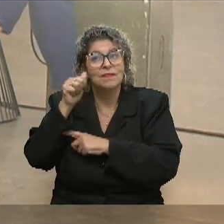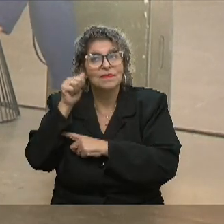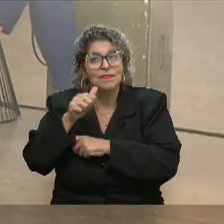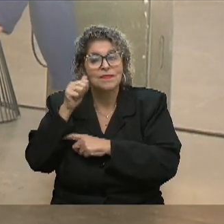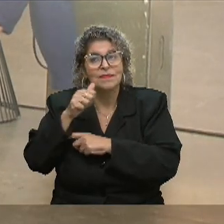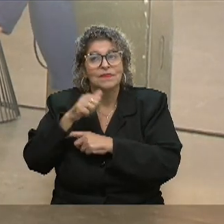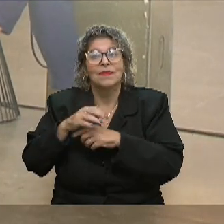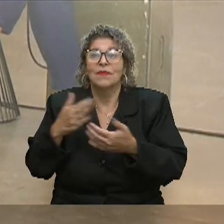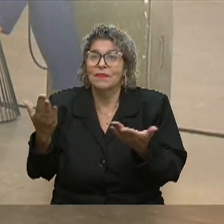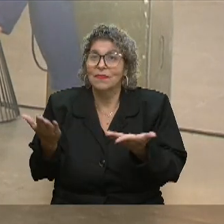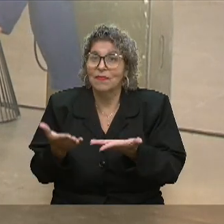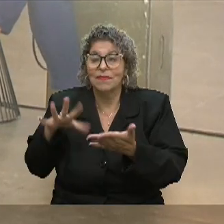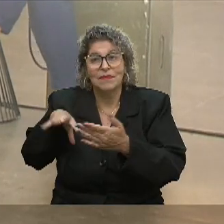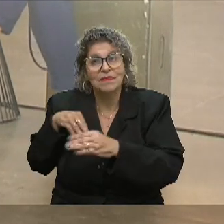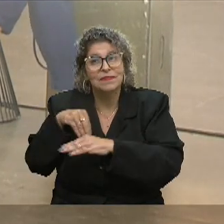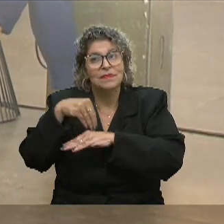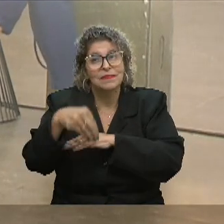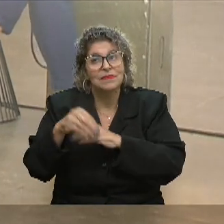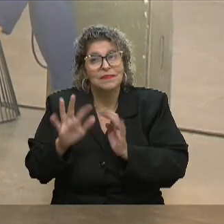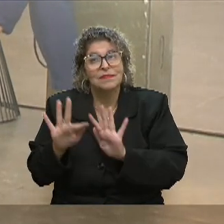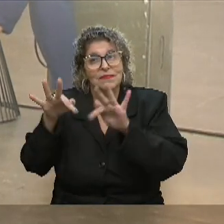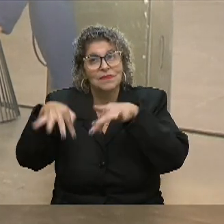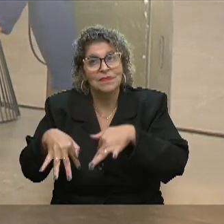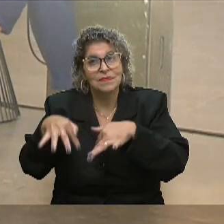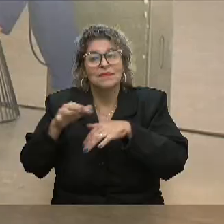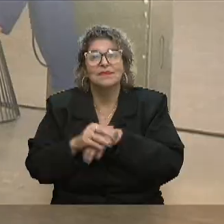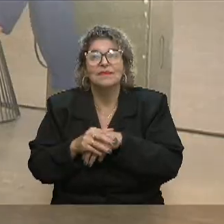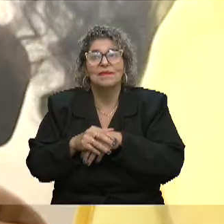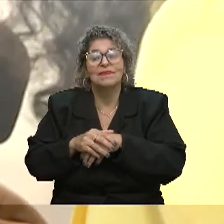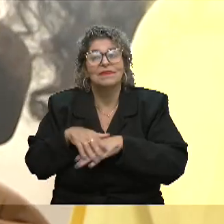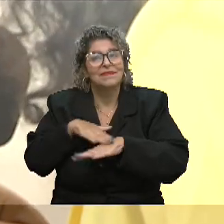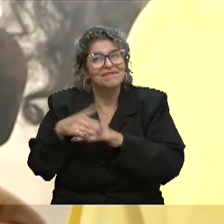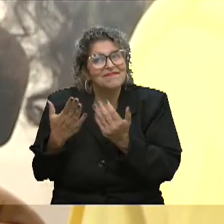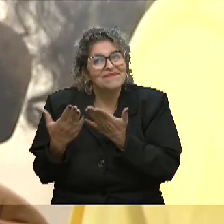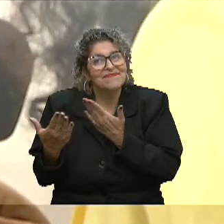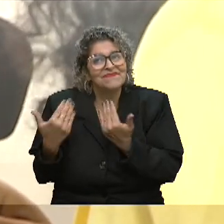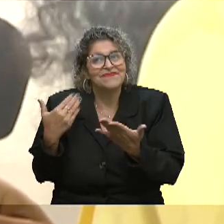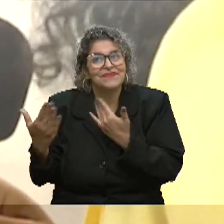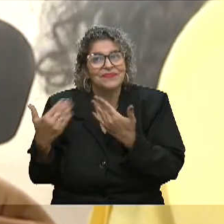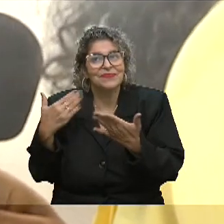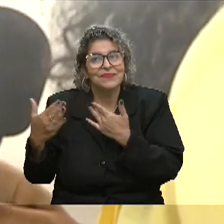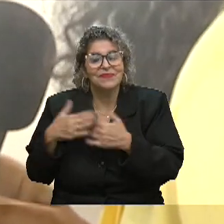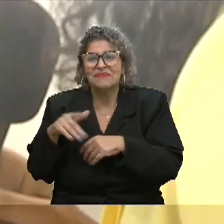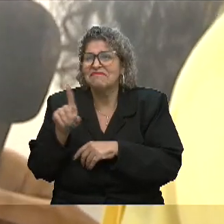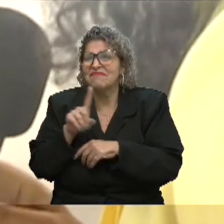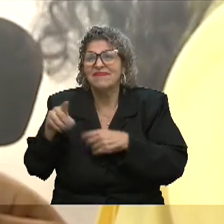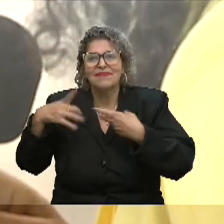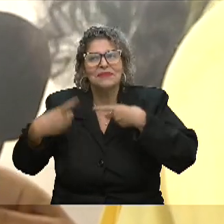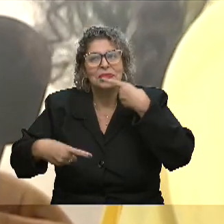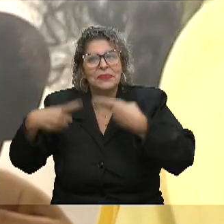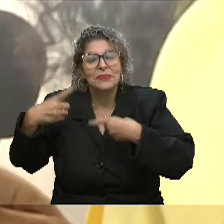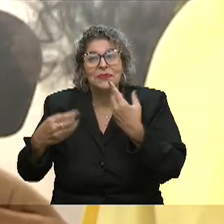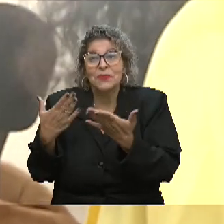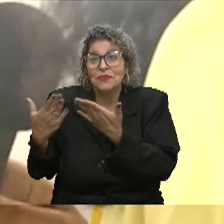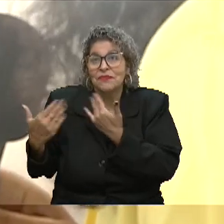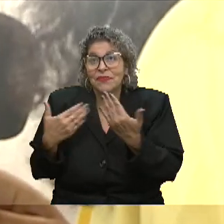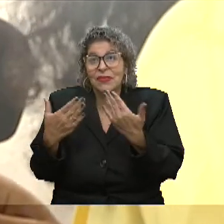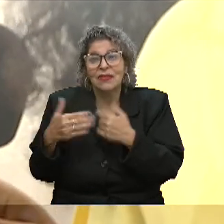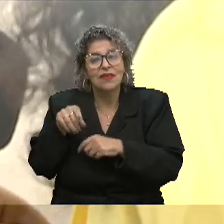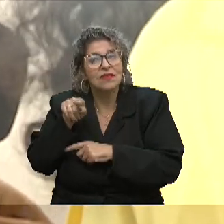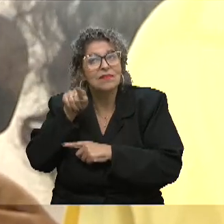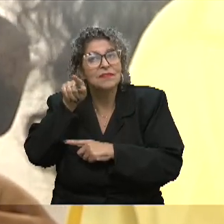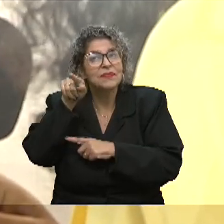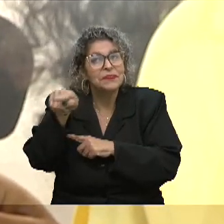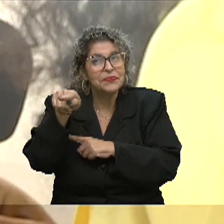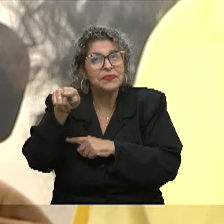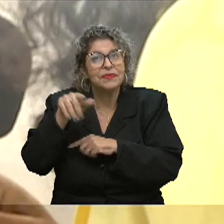encaminhando agora para o fim, encerrando o nosso bate-papo, na verdade, né? Não o nosso debate, o nosso bate-papo. E eu queria ouvir de